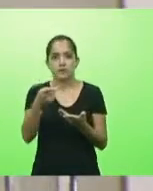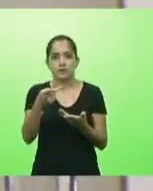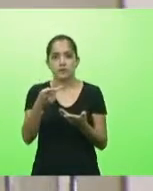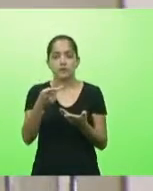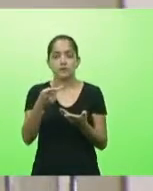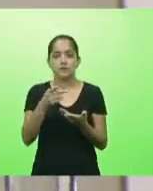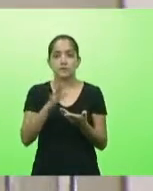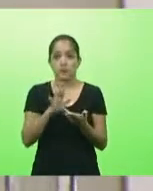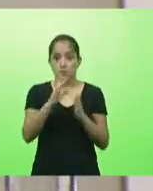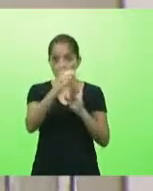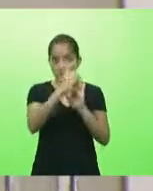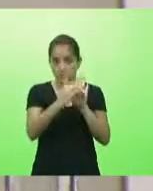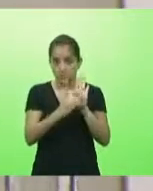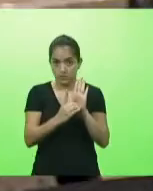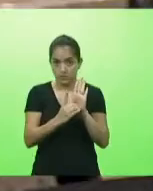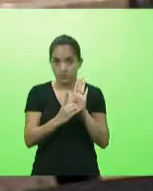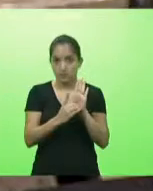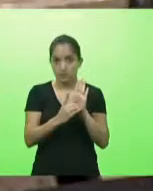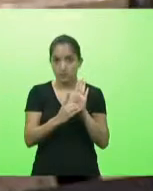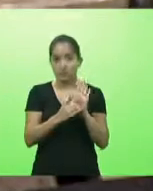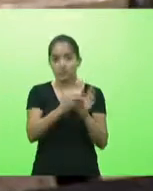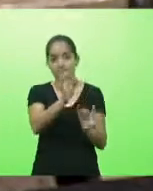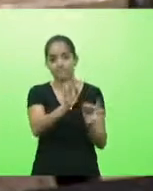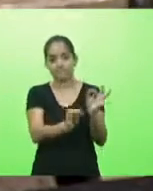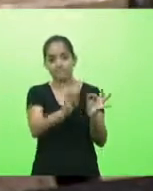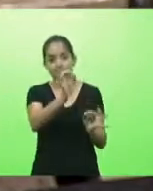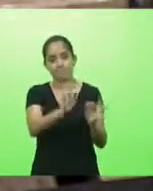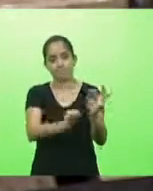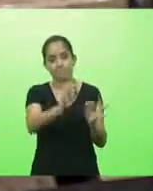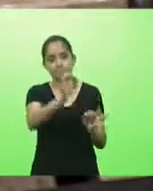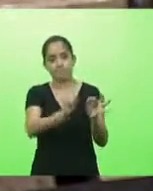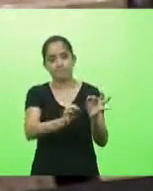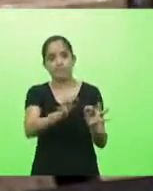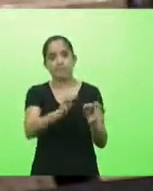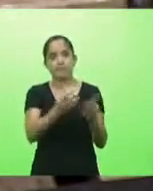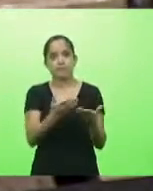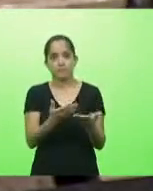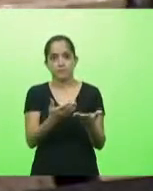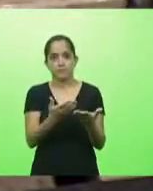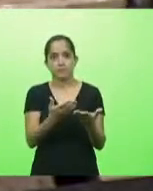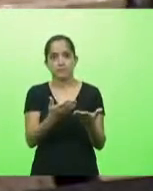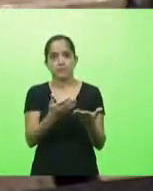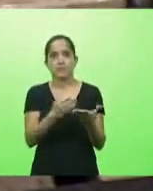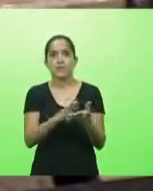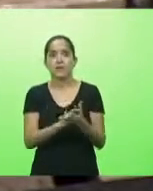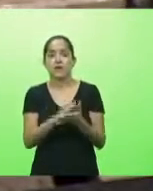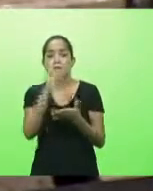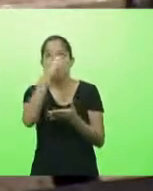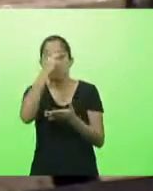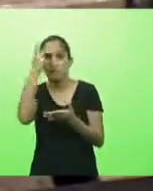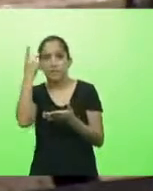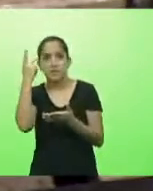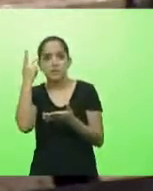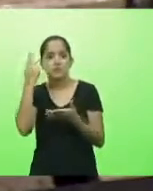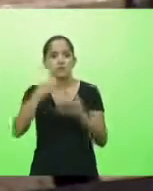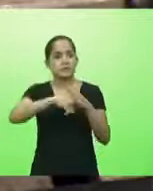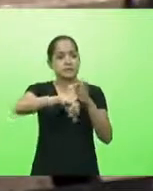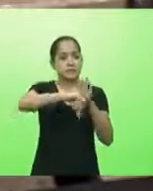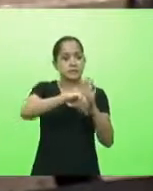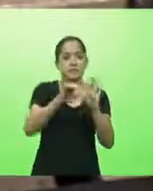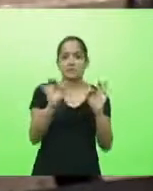esses decretos servem para julgar para você jogar na ilegalidade pessoas que não são criminosas